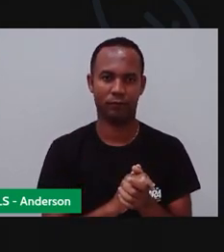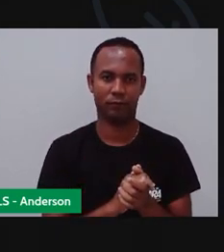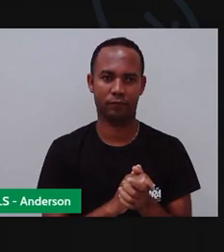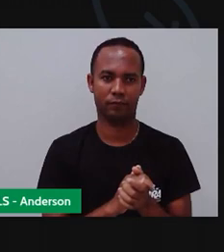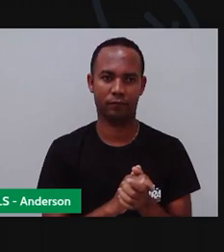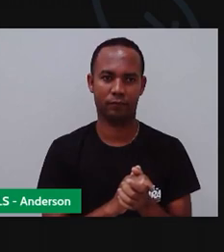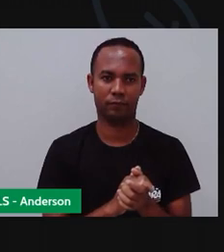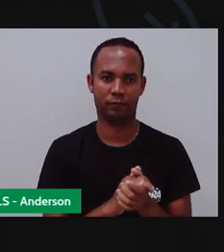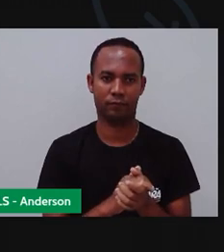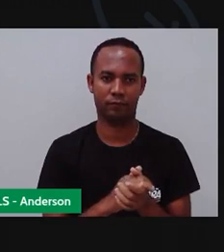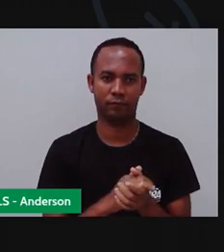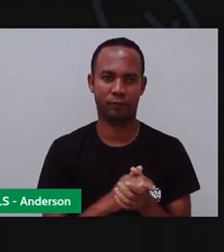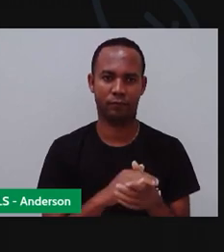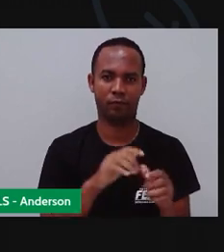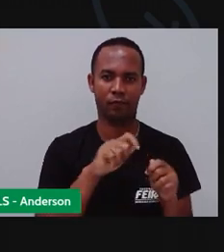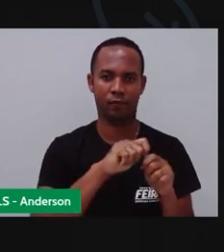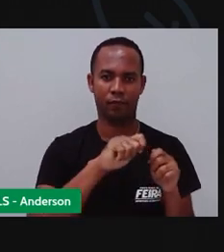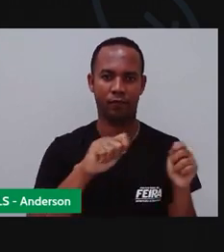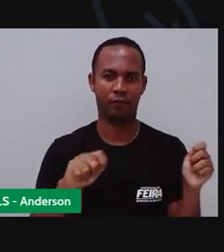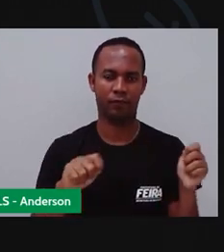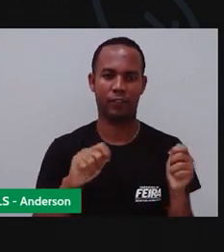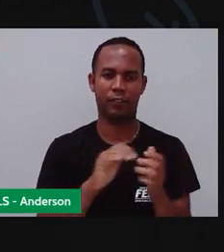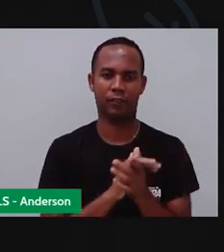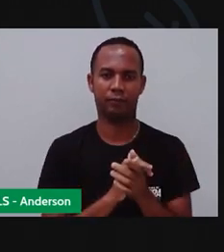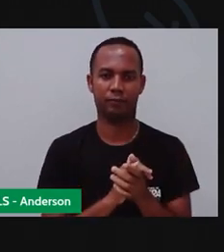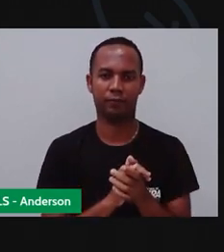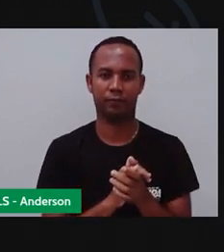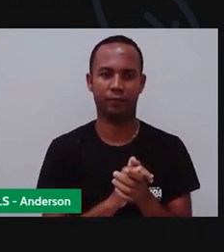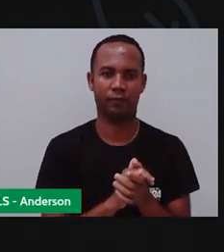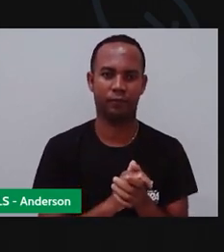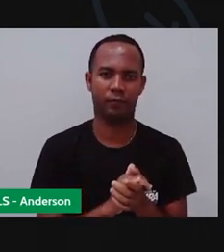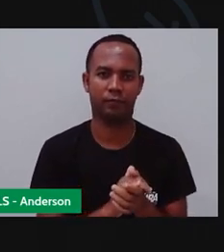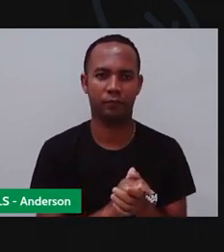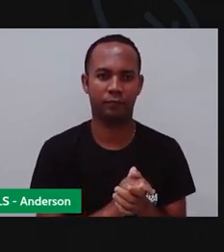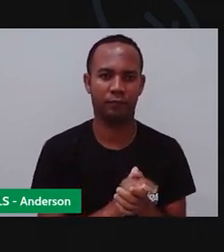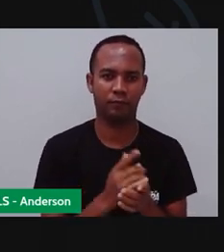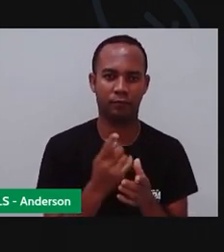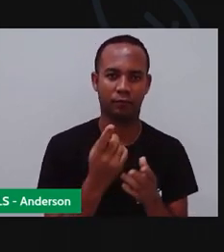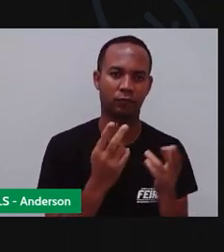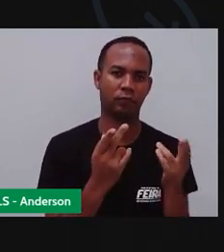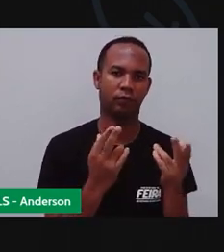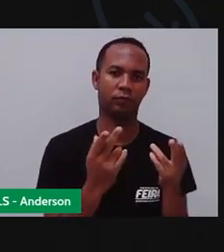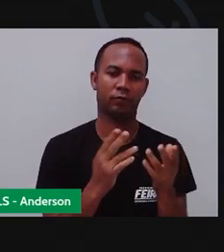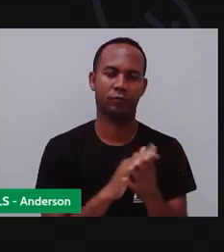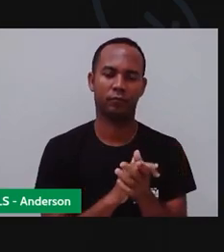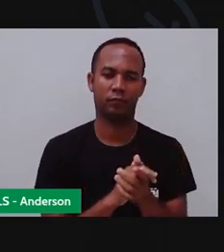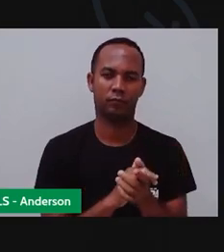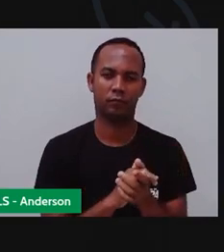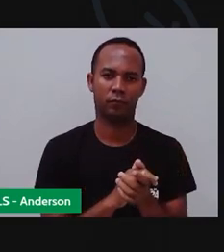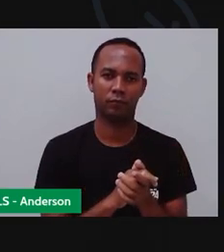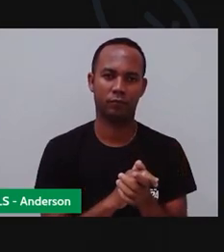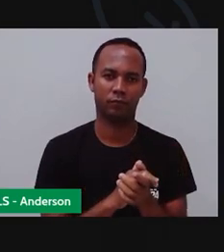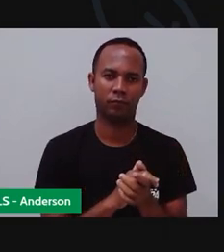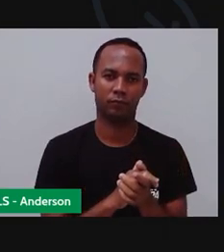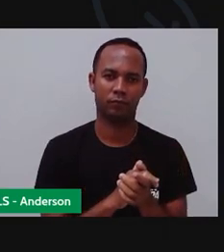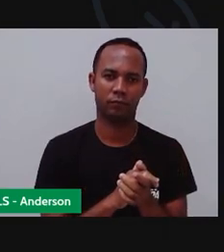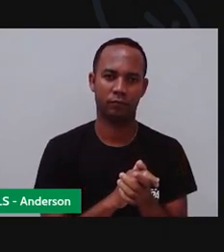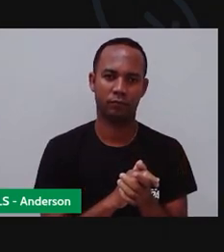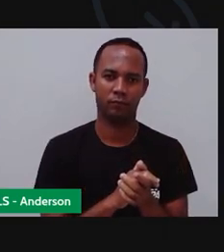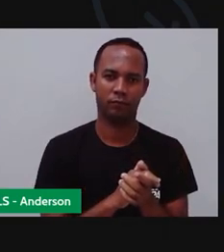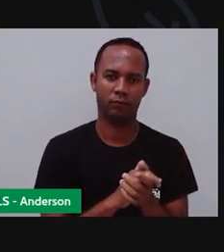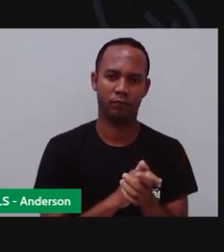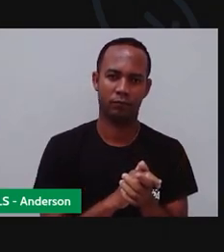Vamos usar Fita adesiva Essa aqui é uma fita crepe, né? Uma fita adesiva Normal Aqui você tiver Se só tiver durex